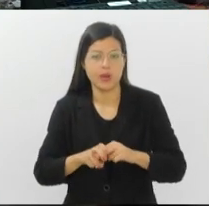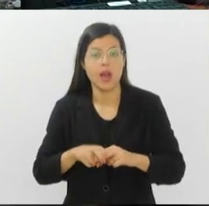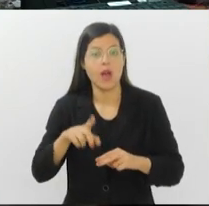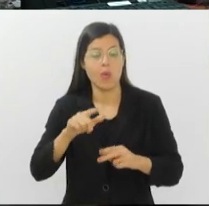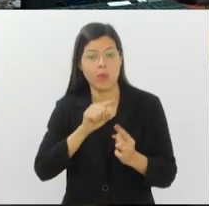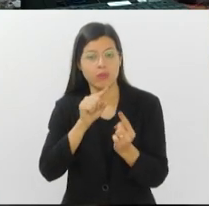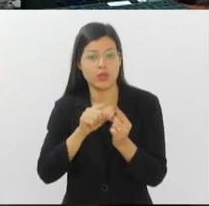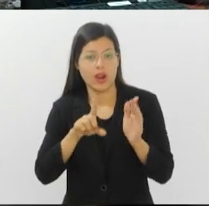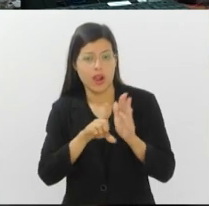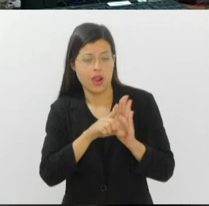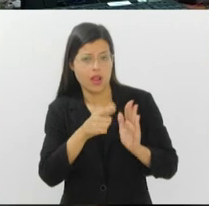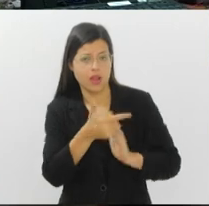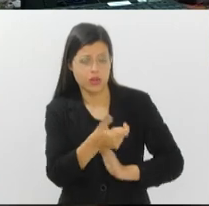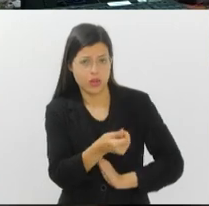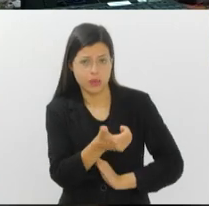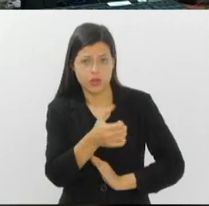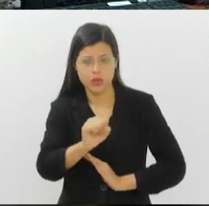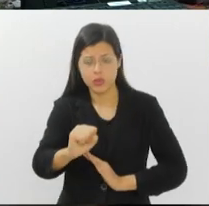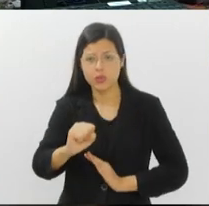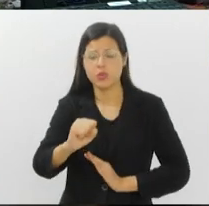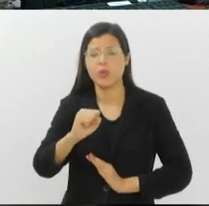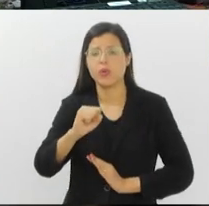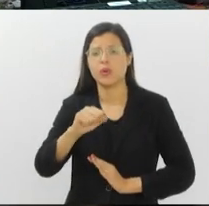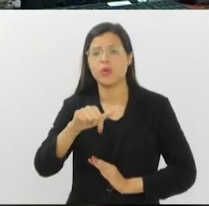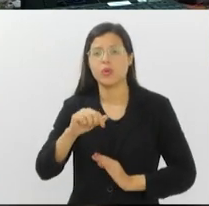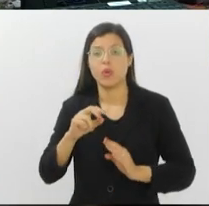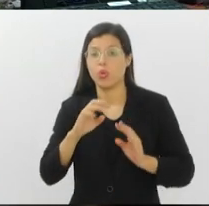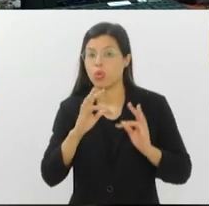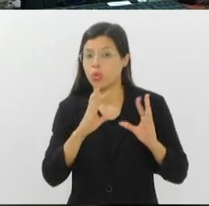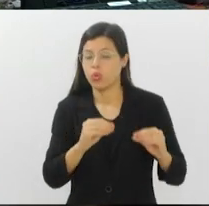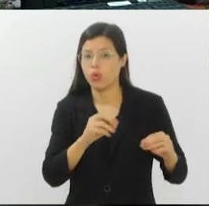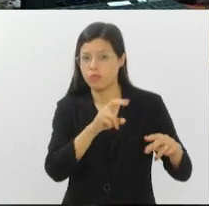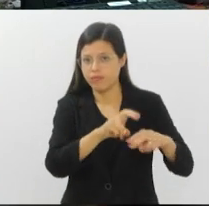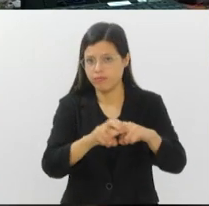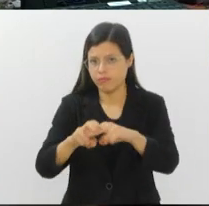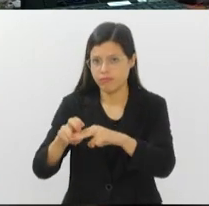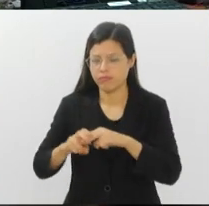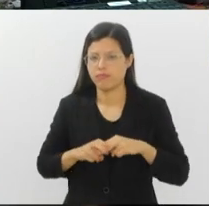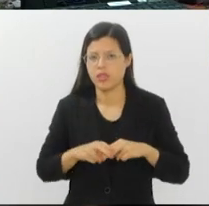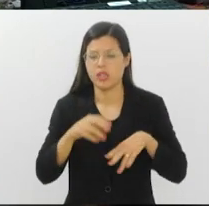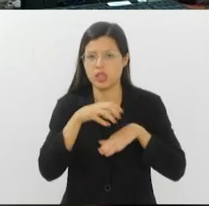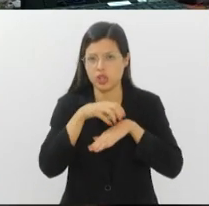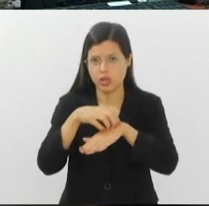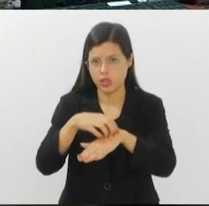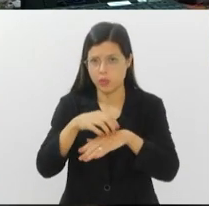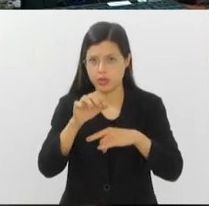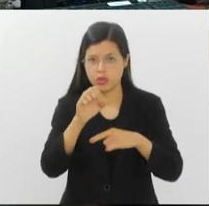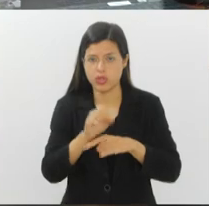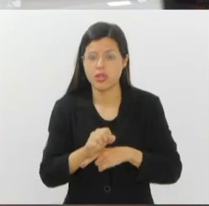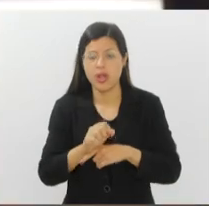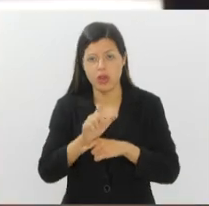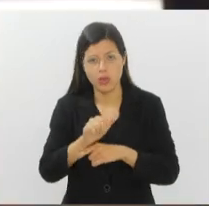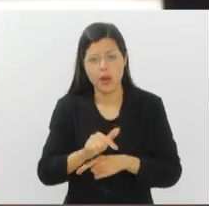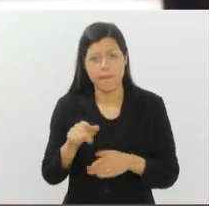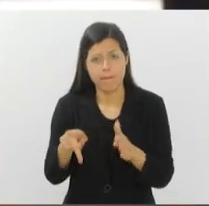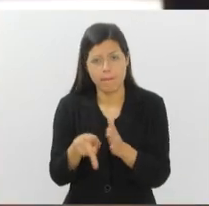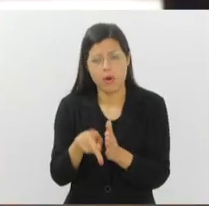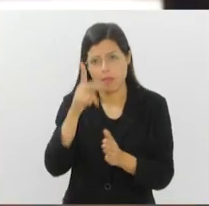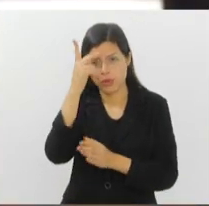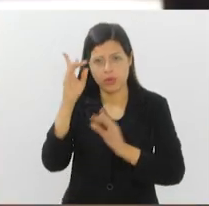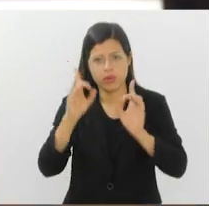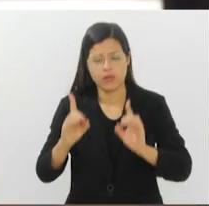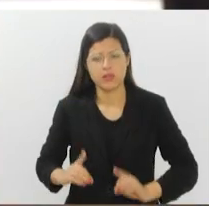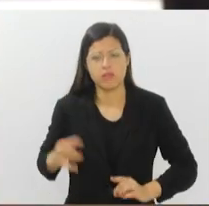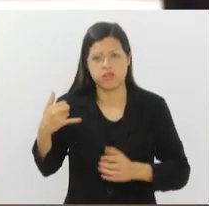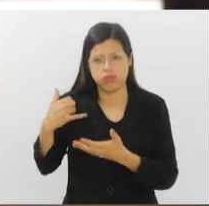em 2018 que estabelece que todos os assentos dos transportes estaduais são preferenciais. Segundo o presidente